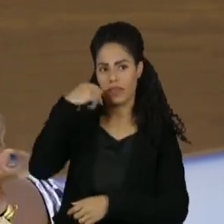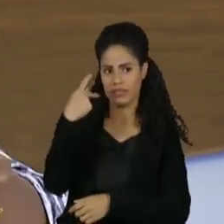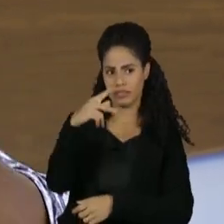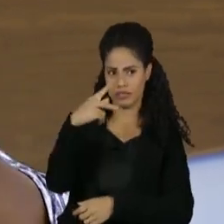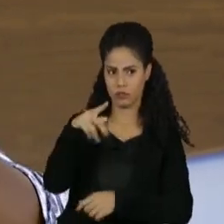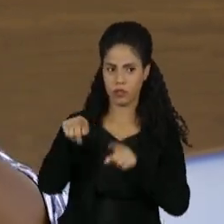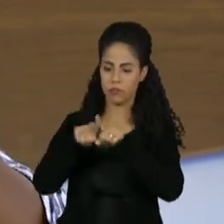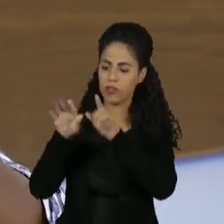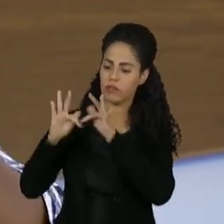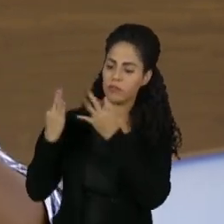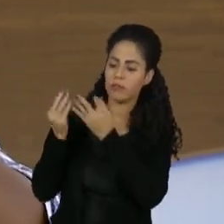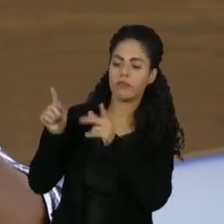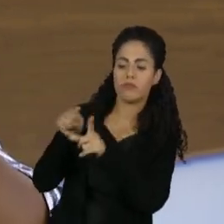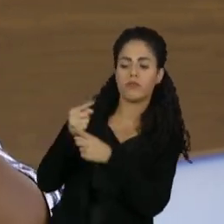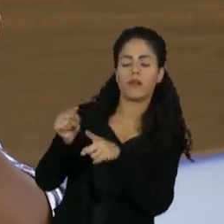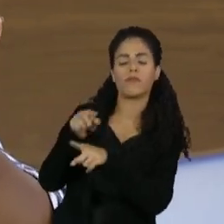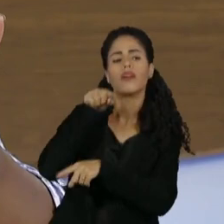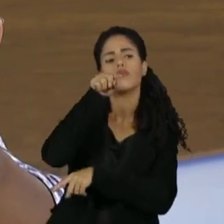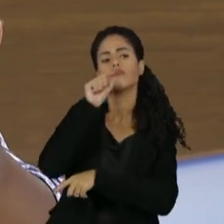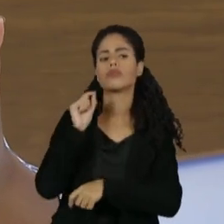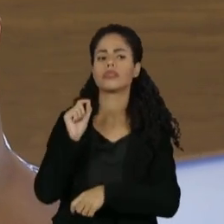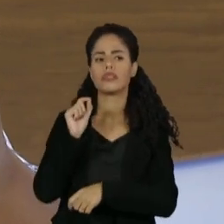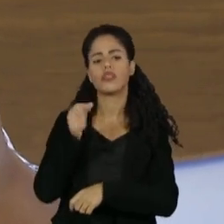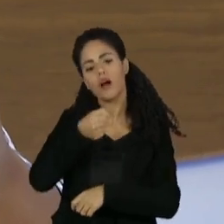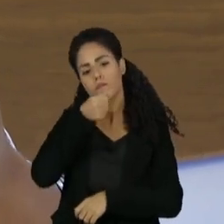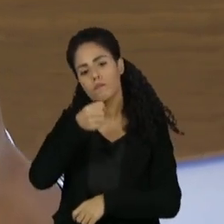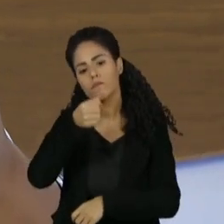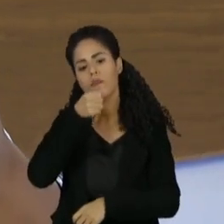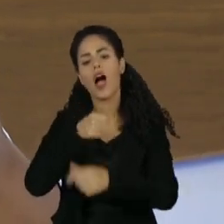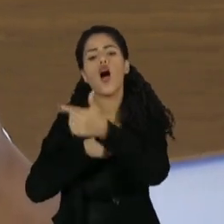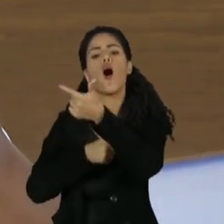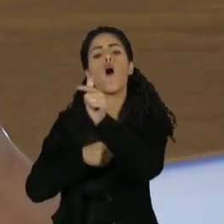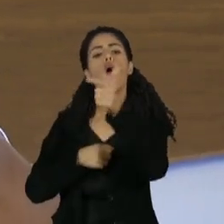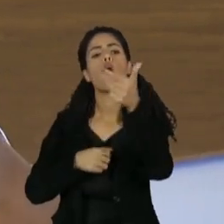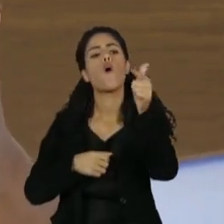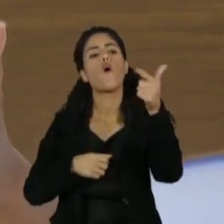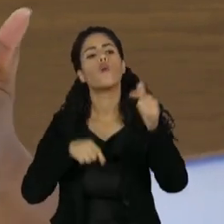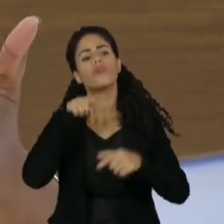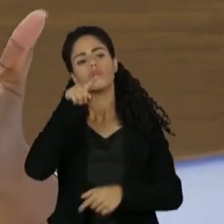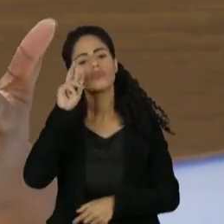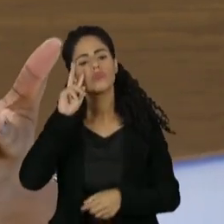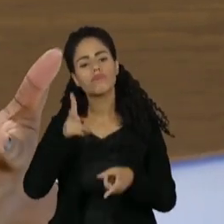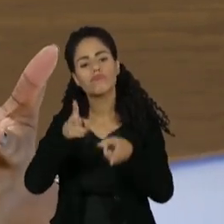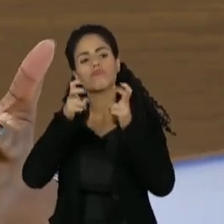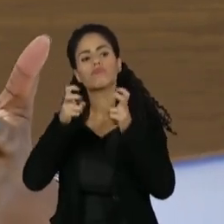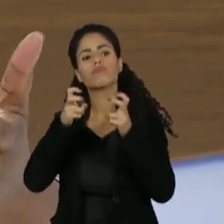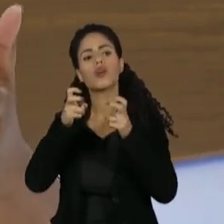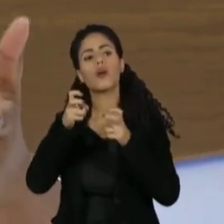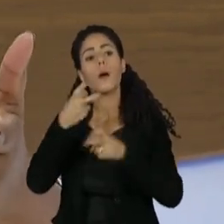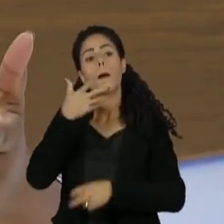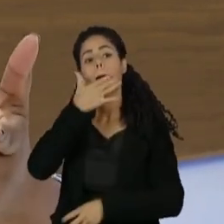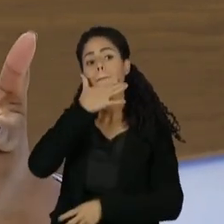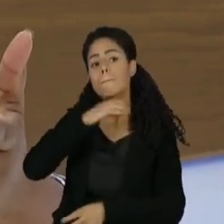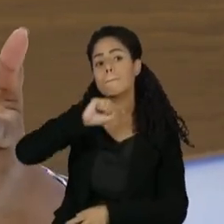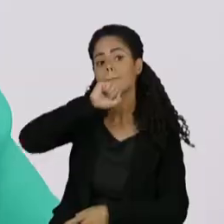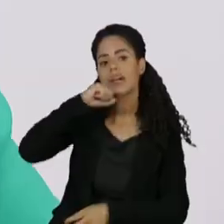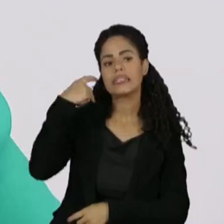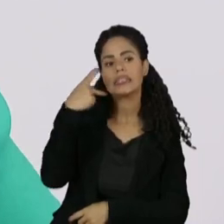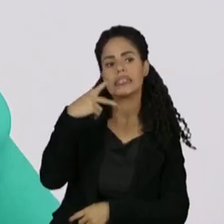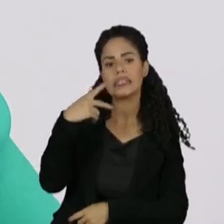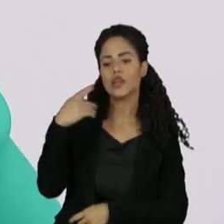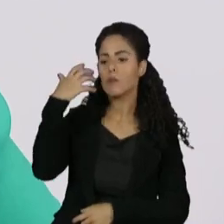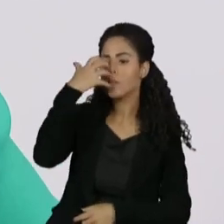sua. Você chegou a contar em outras entrevistas que você ouvia o seu pai cantando Orlando Silva no banheiro.